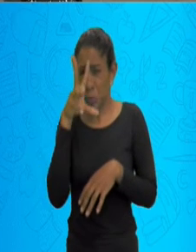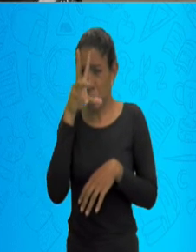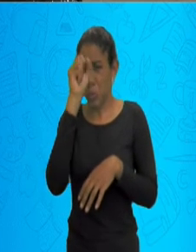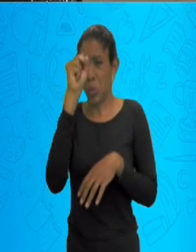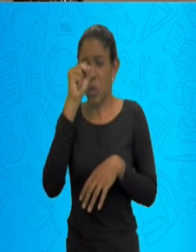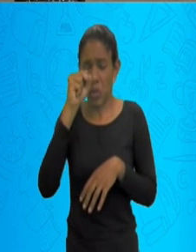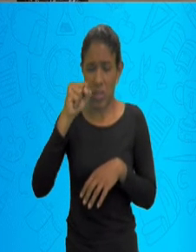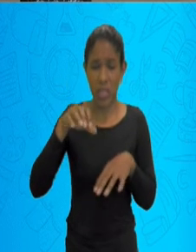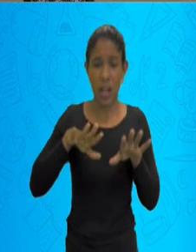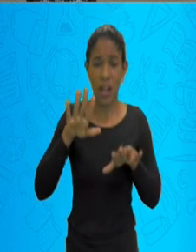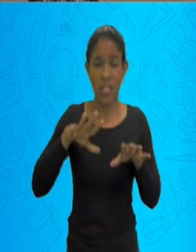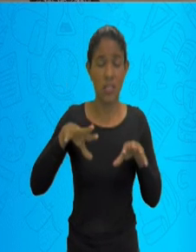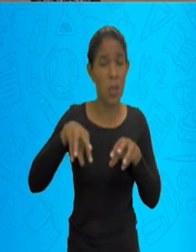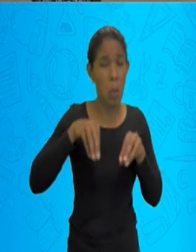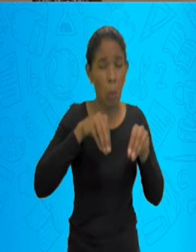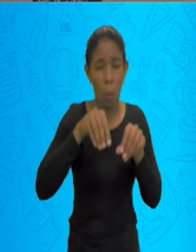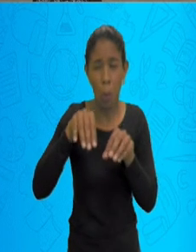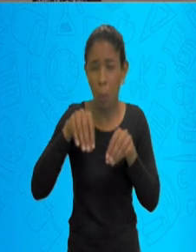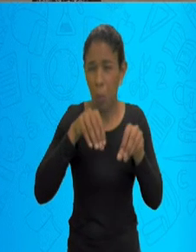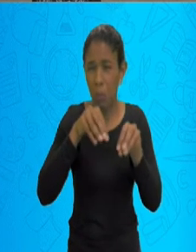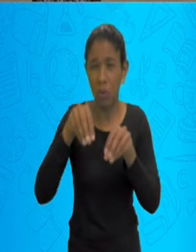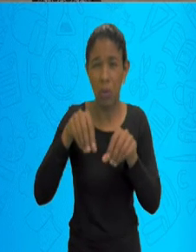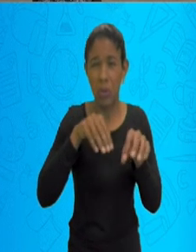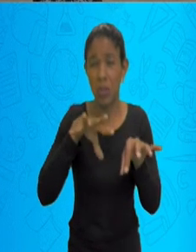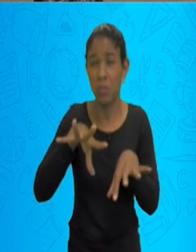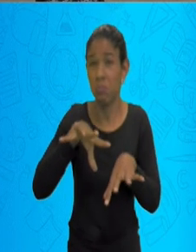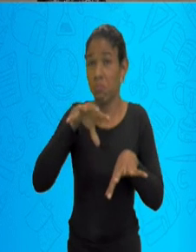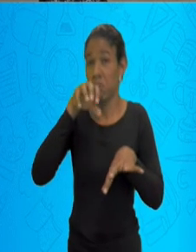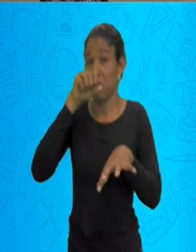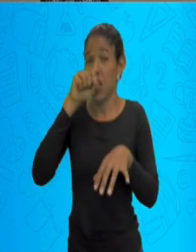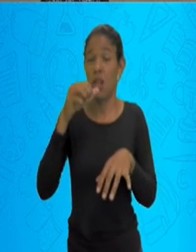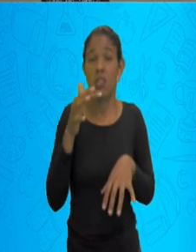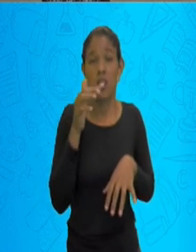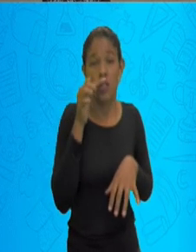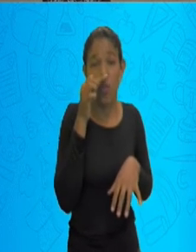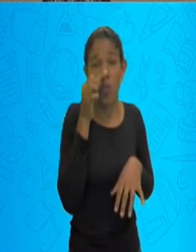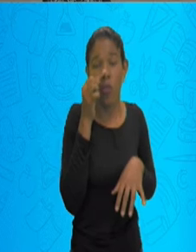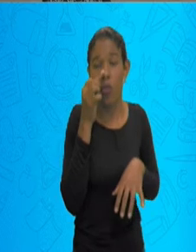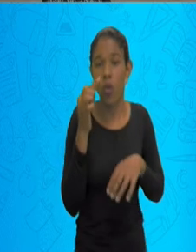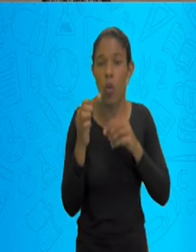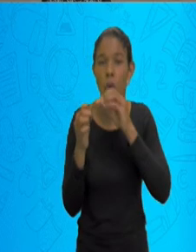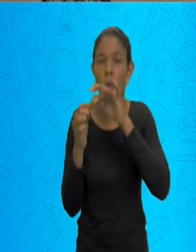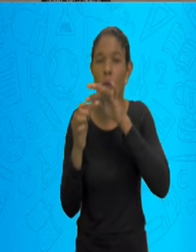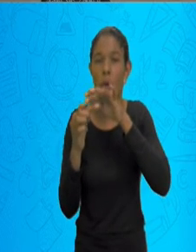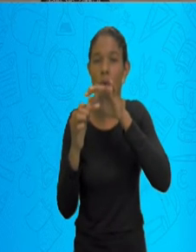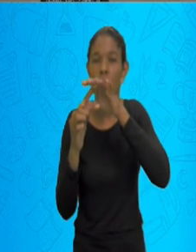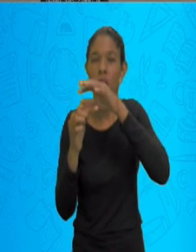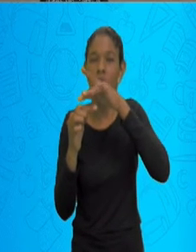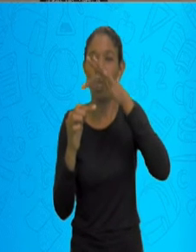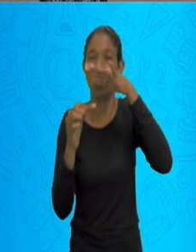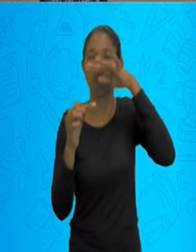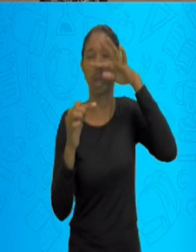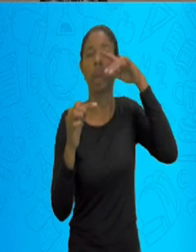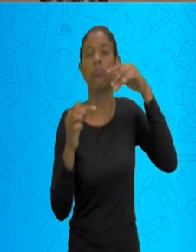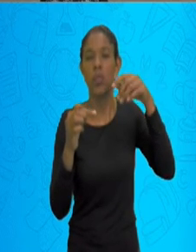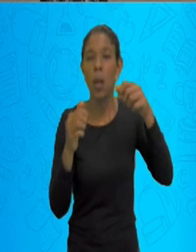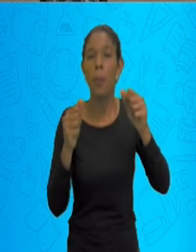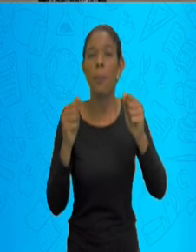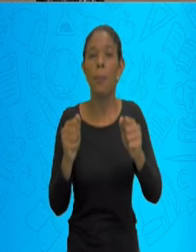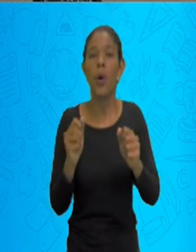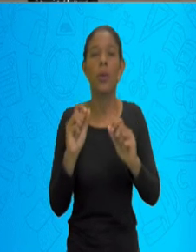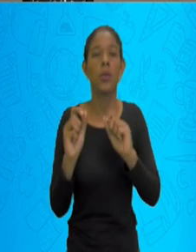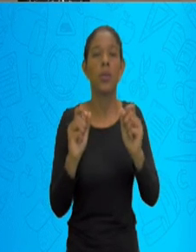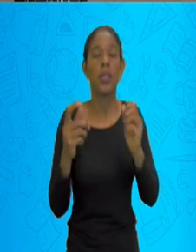à poeira, ao pólen das plantas. Então, tudo isso pode provocar uma